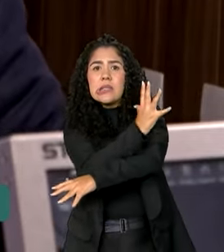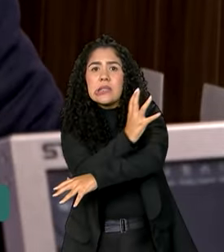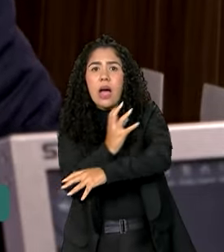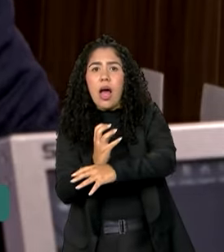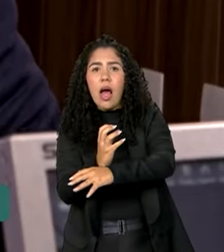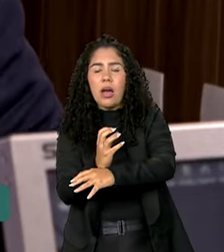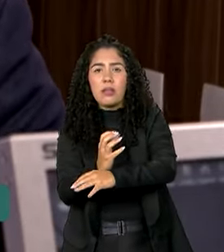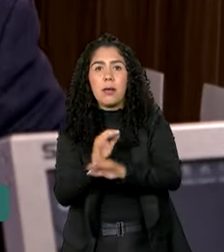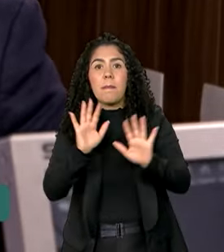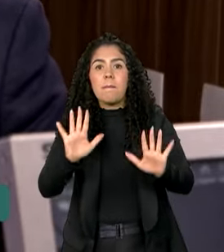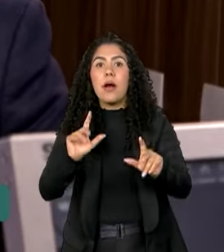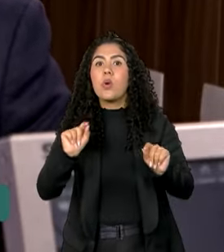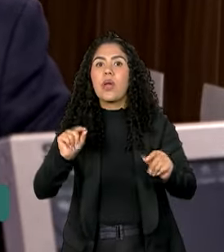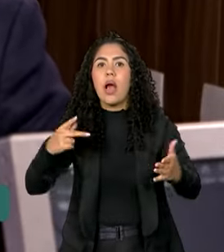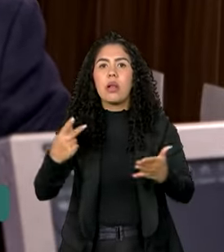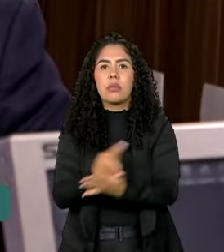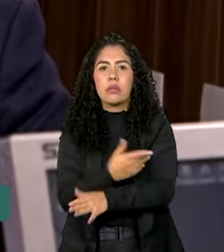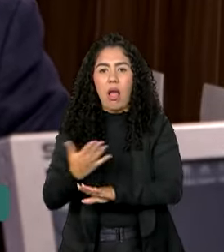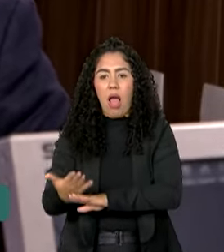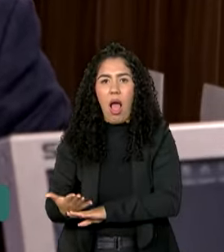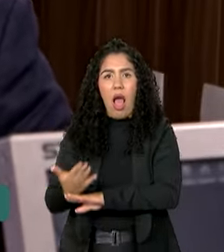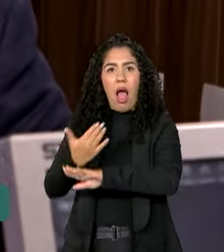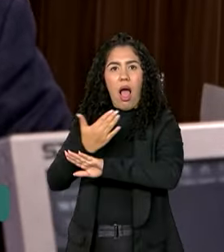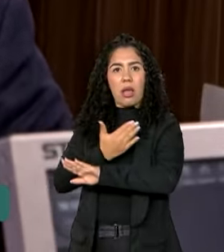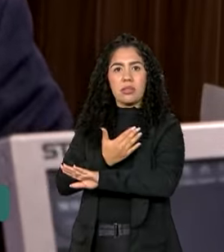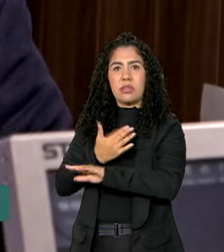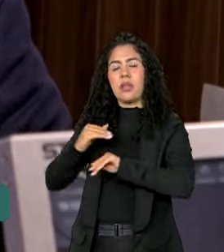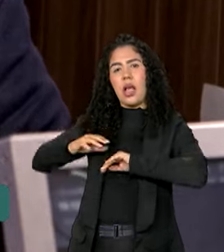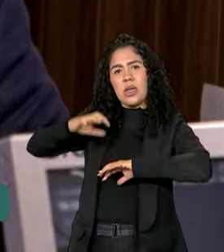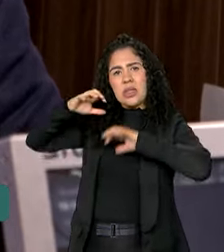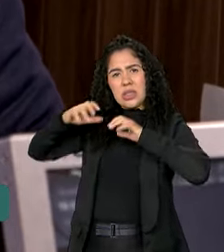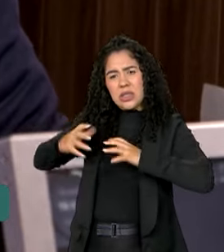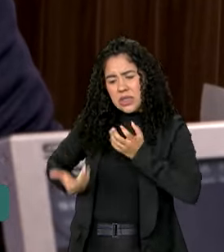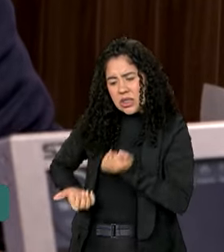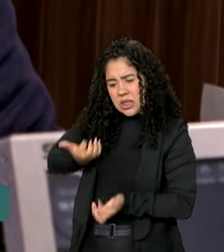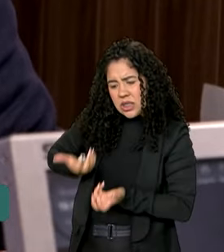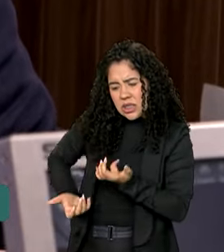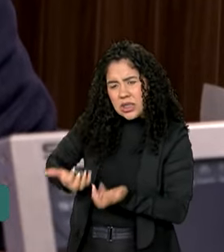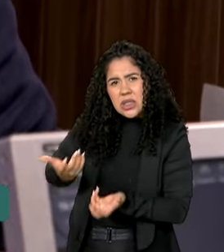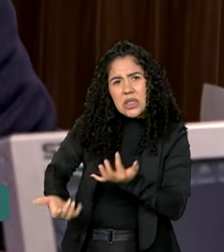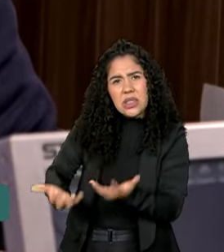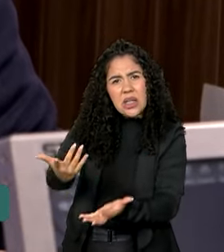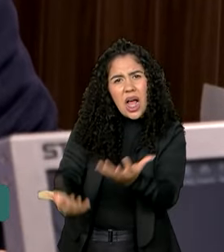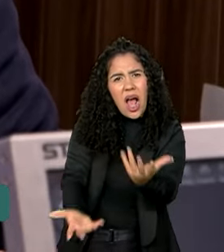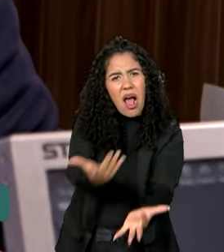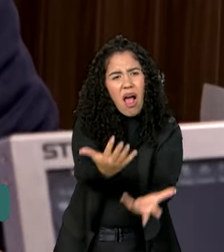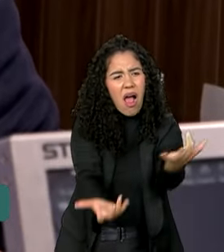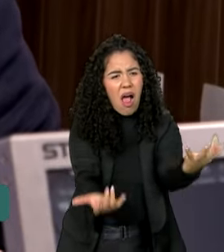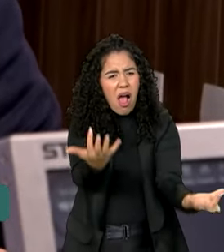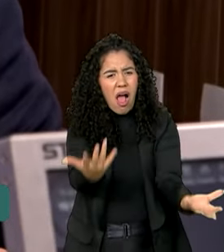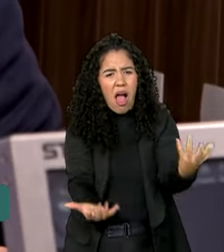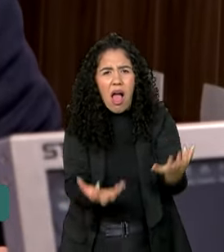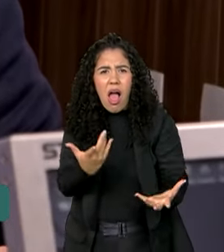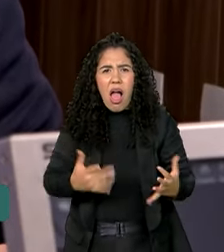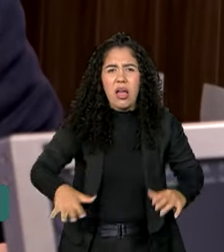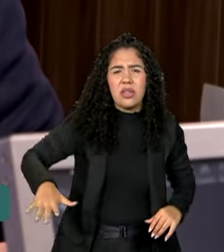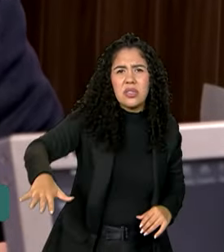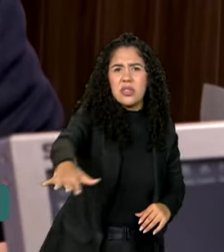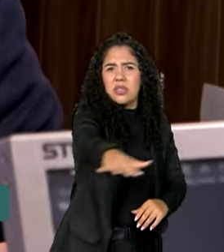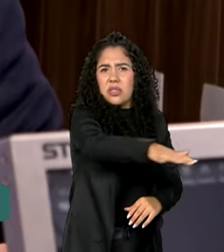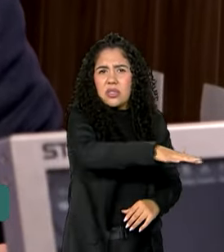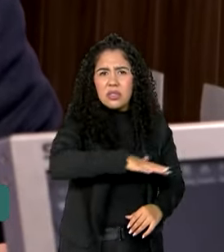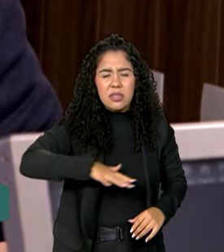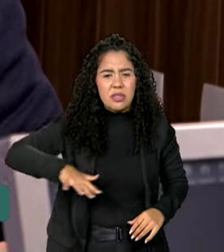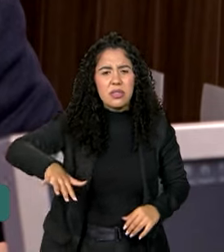com essa antecipação da estiagem e das queimadas no Pantanal, que sempre